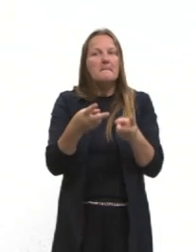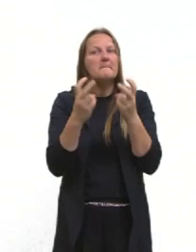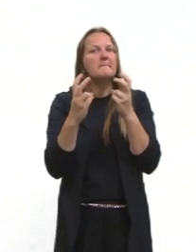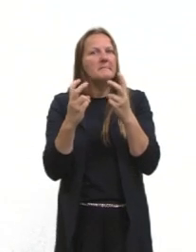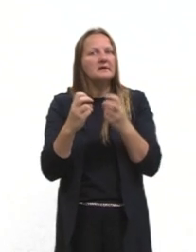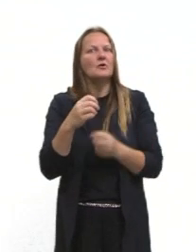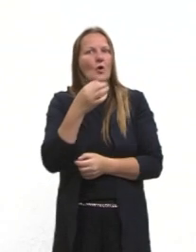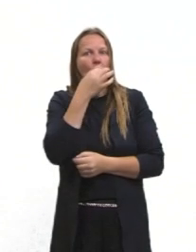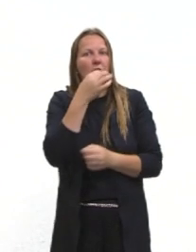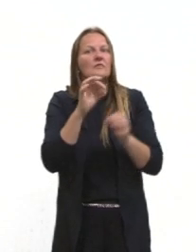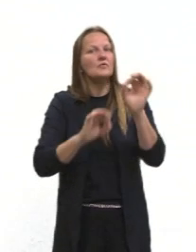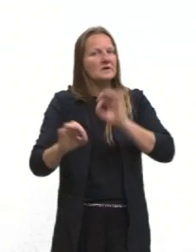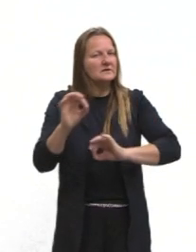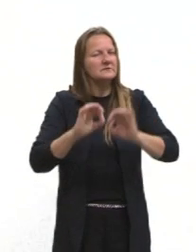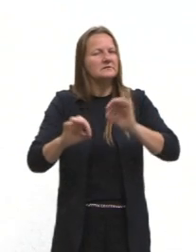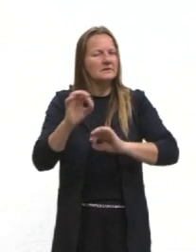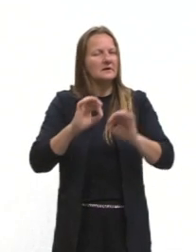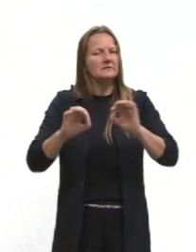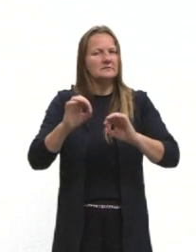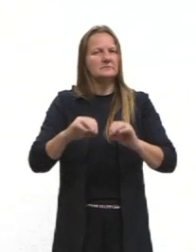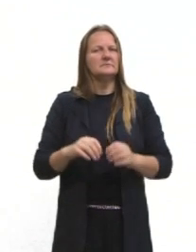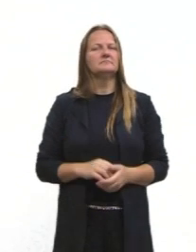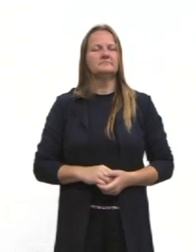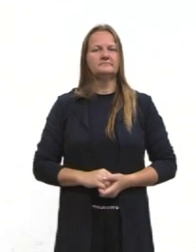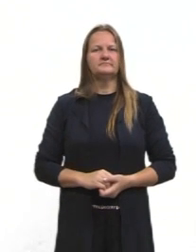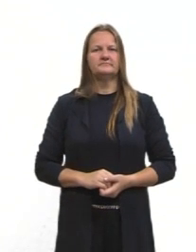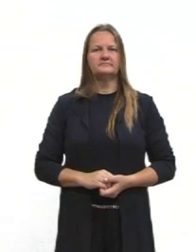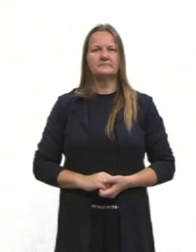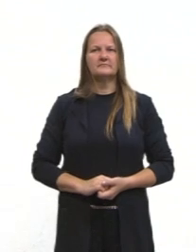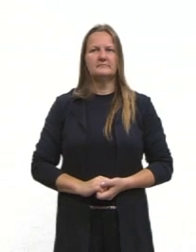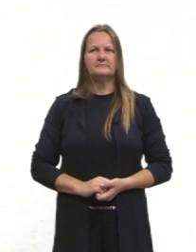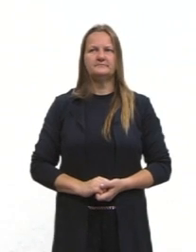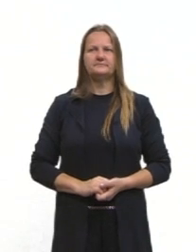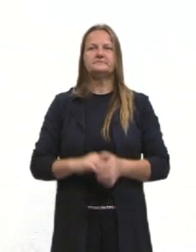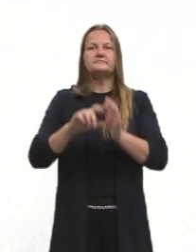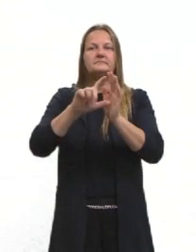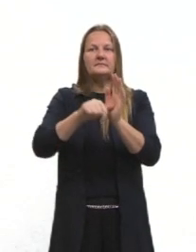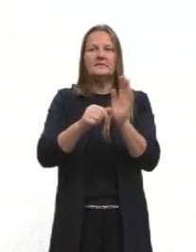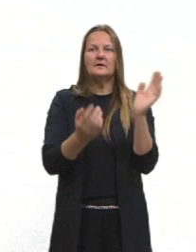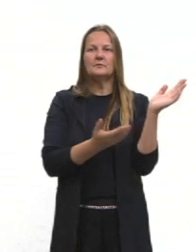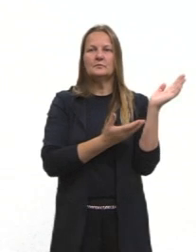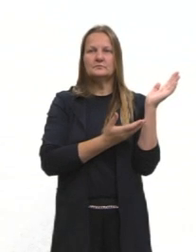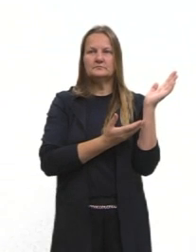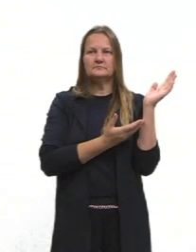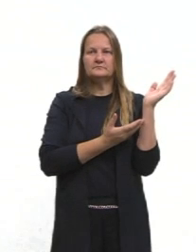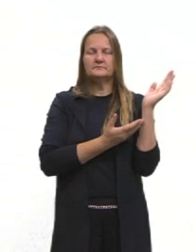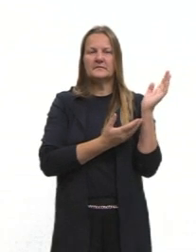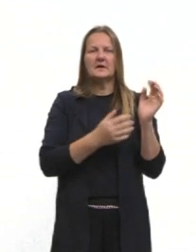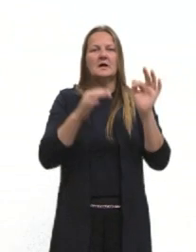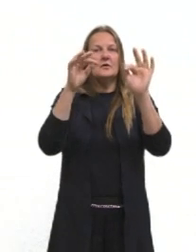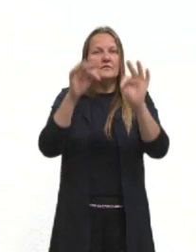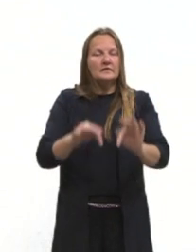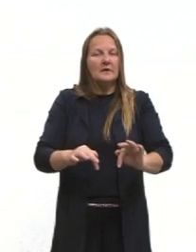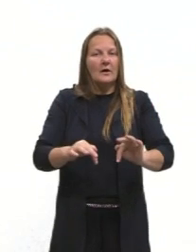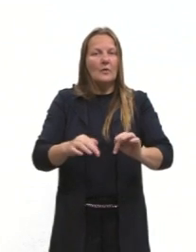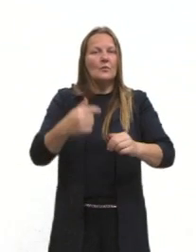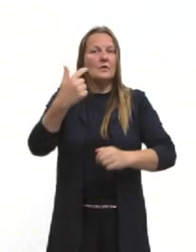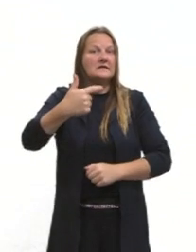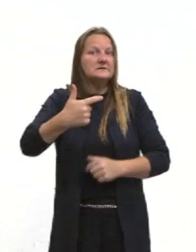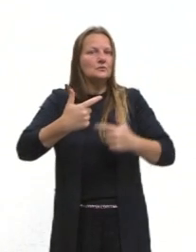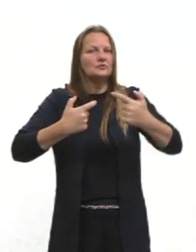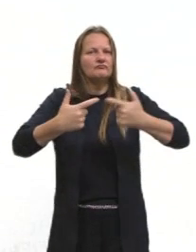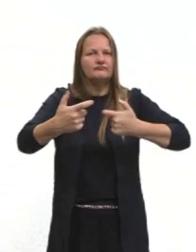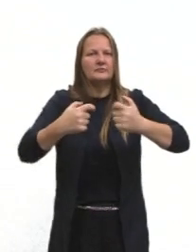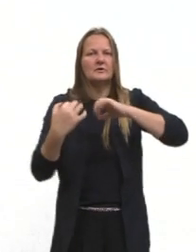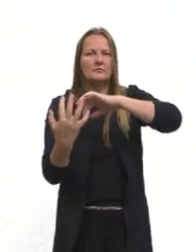ferrenha, bem organizada, bem orquestrada. Depois, no fim da Segunda Guerra Mundial, vai ter